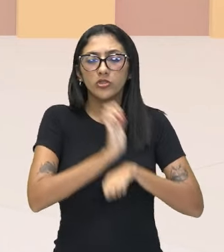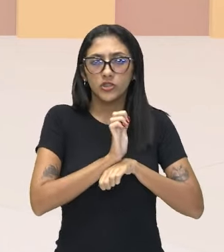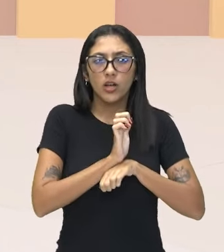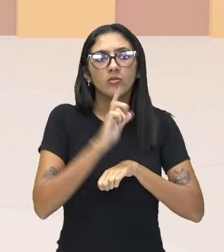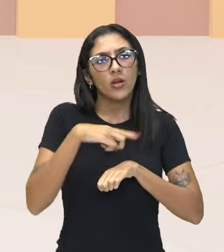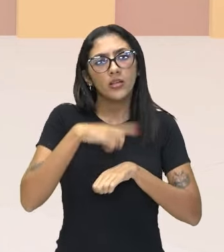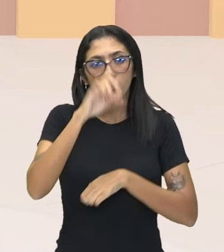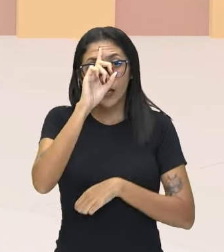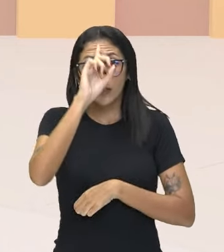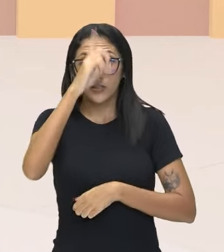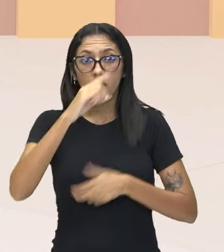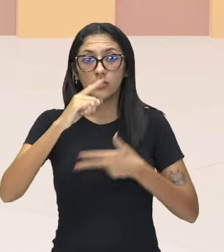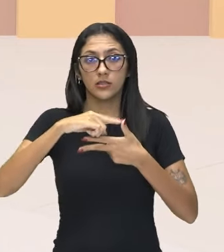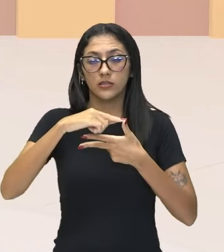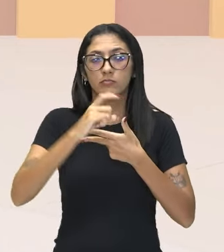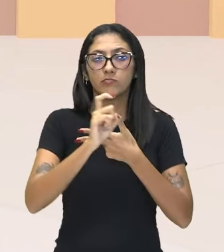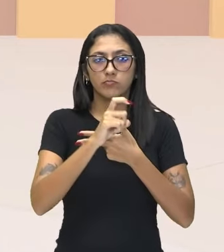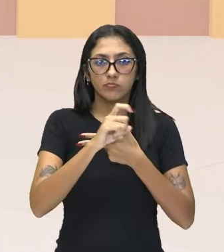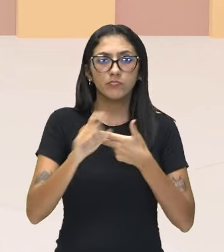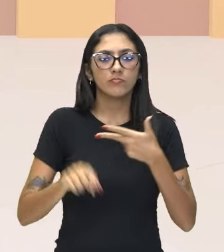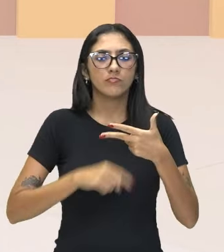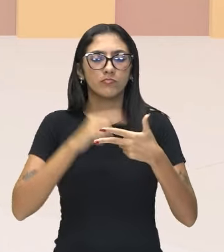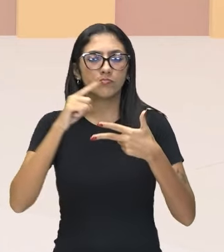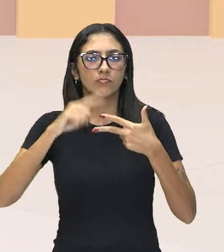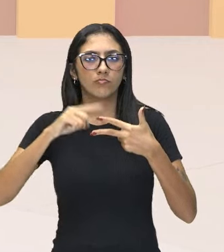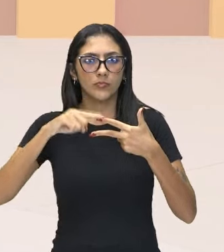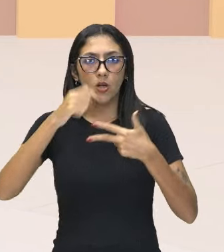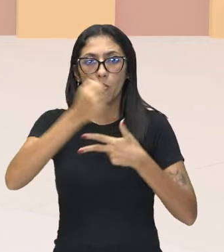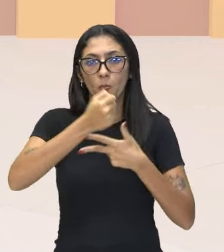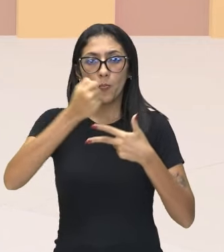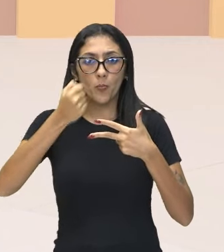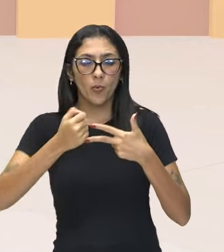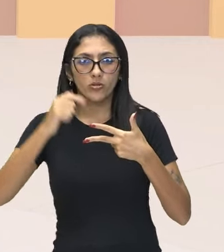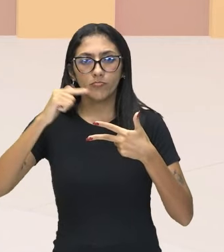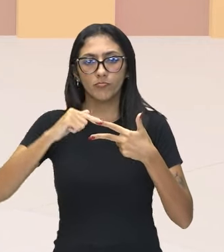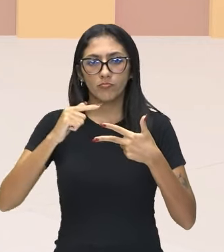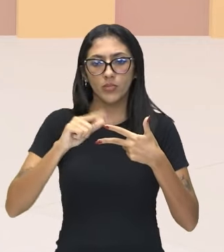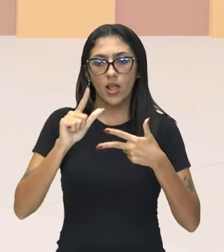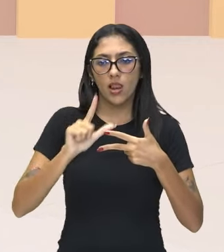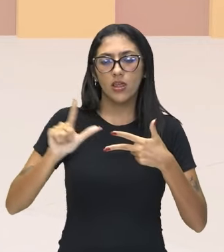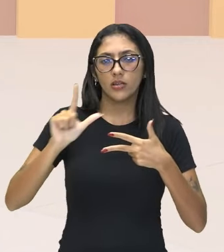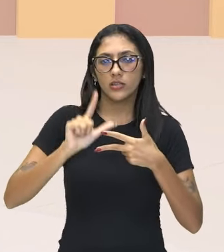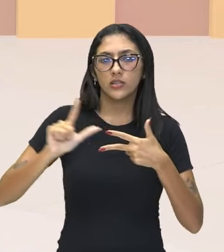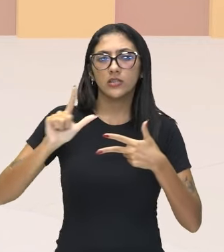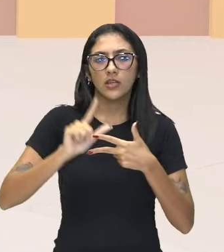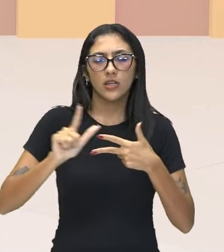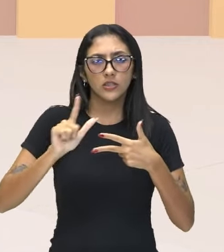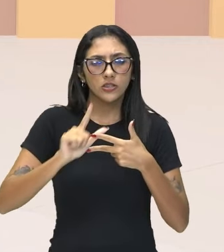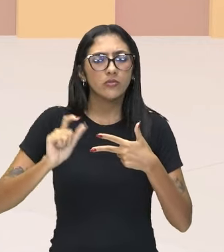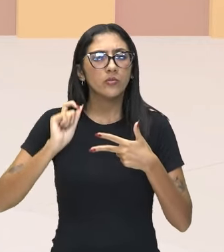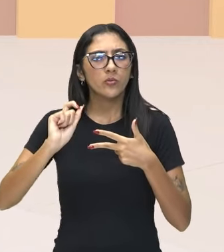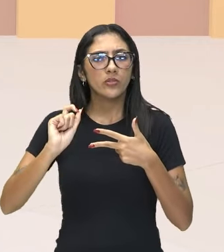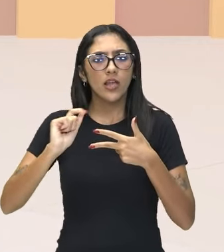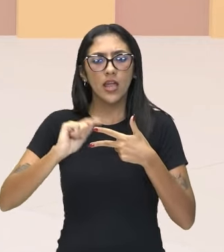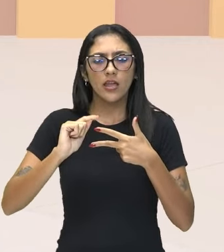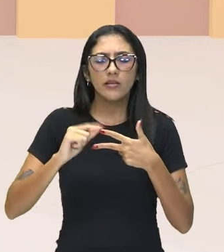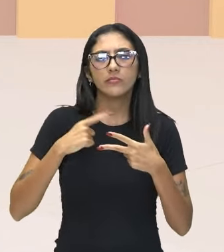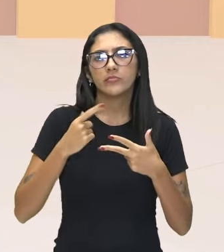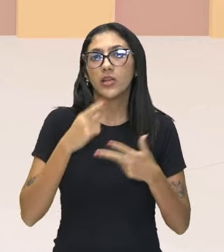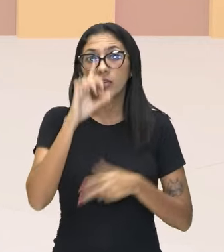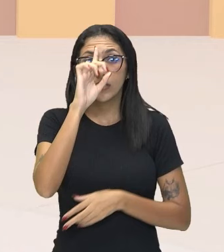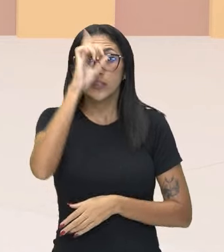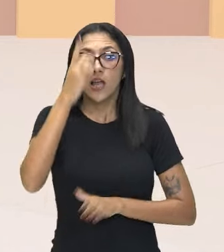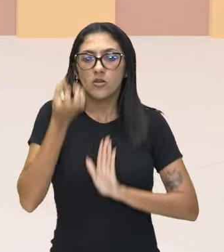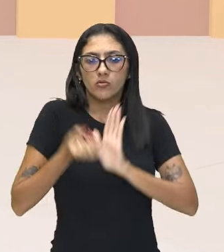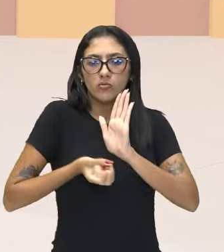a ideia do poder executivo. Nós temos o poder legislativo. O que que o poder legislativo faz? Ele cria as